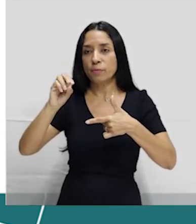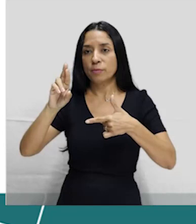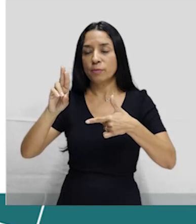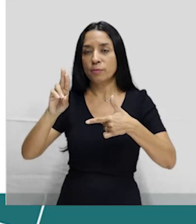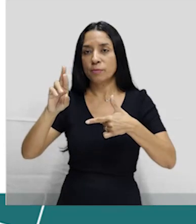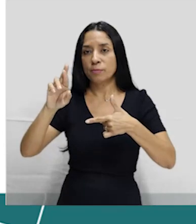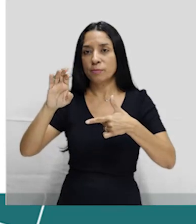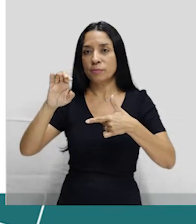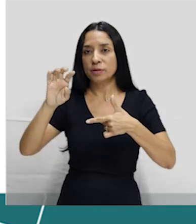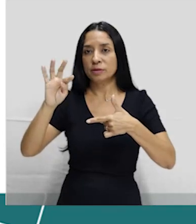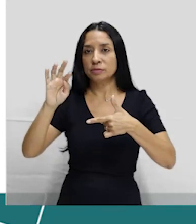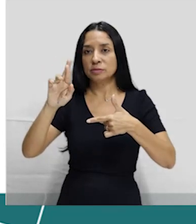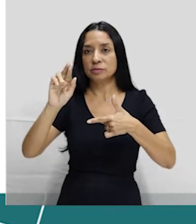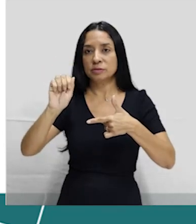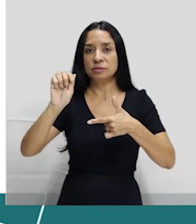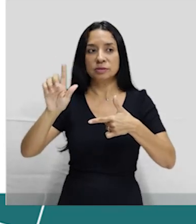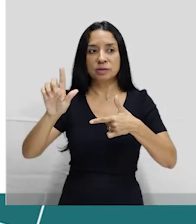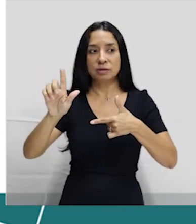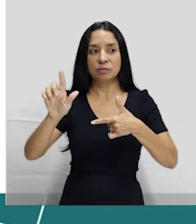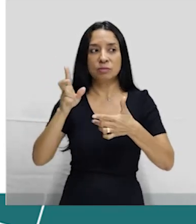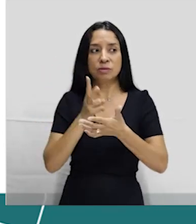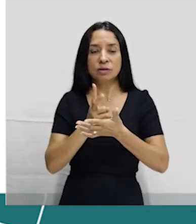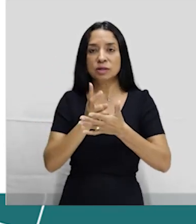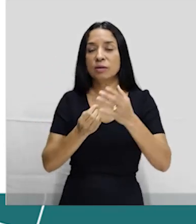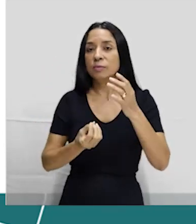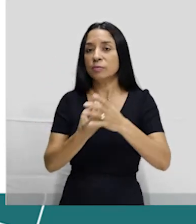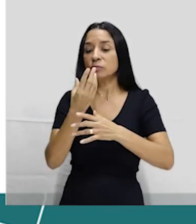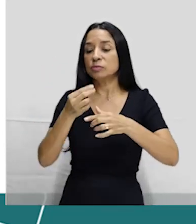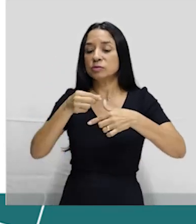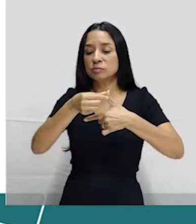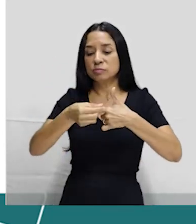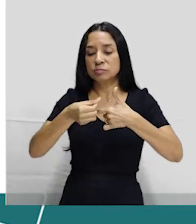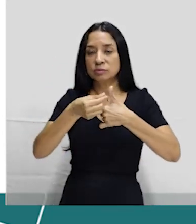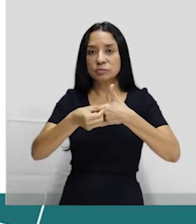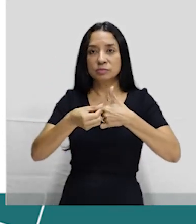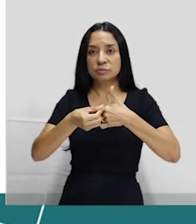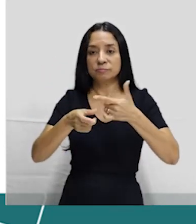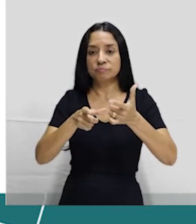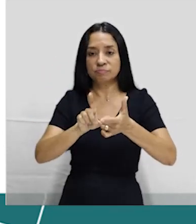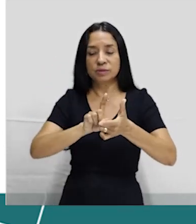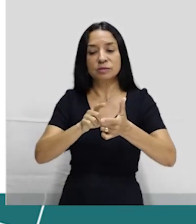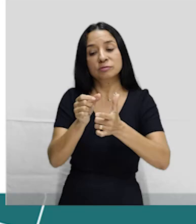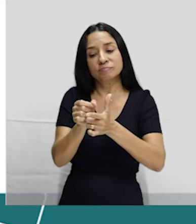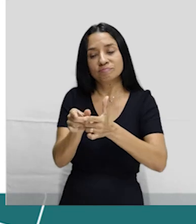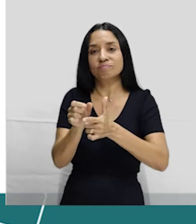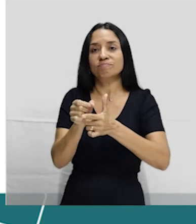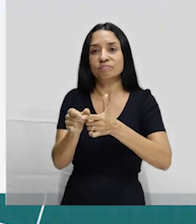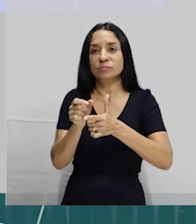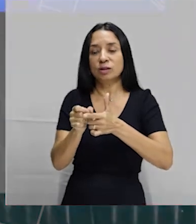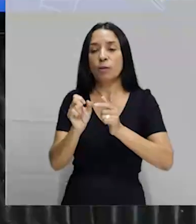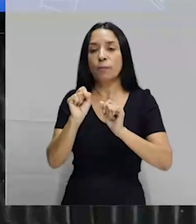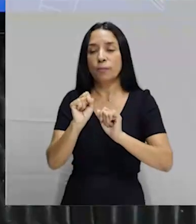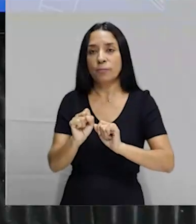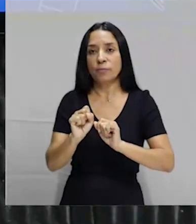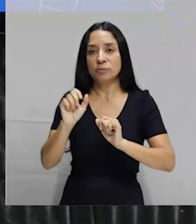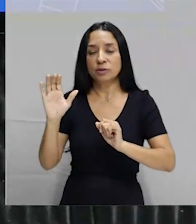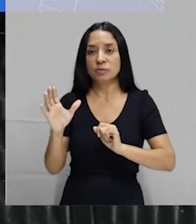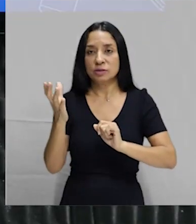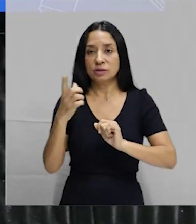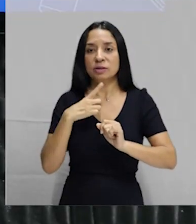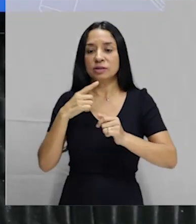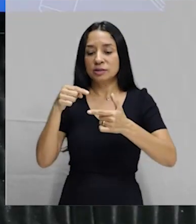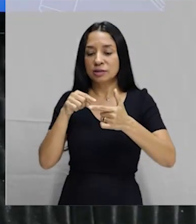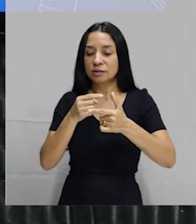que está sempre sendo produzido, é uma lubrificação que o homem libera antes dele ejacular. Então, pode acontecer de ter